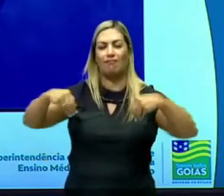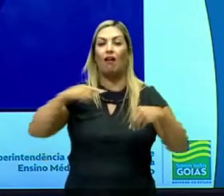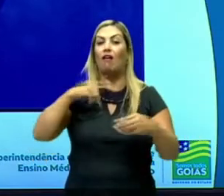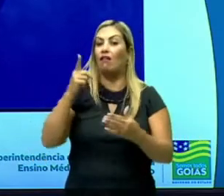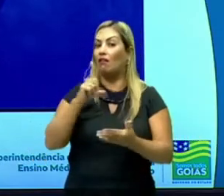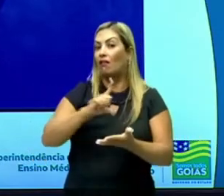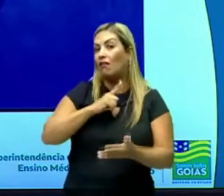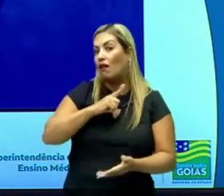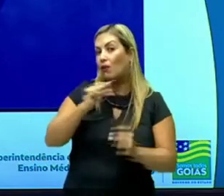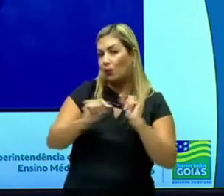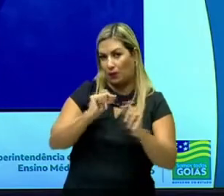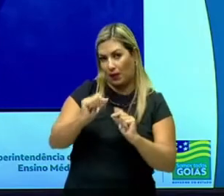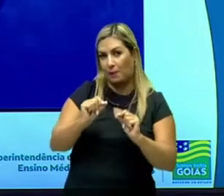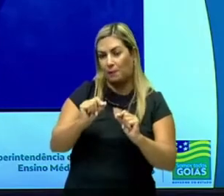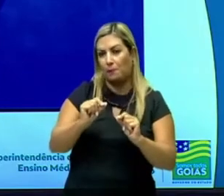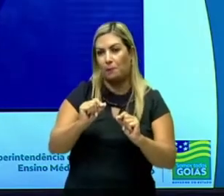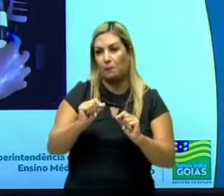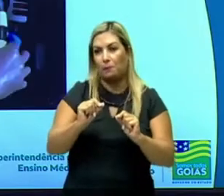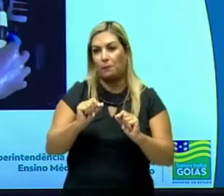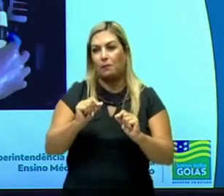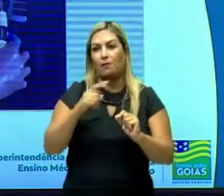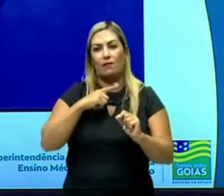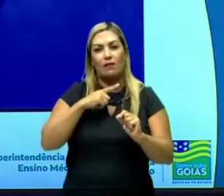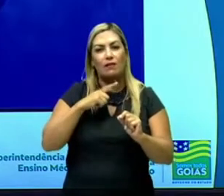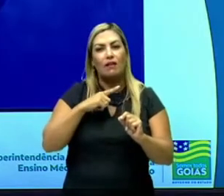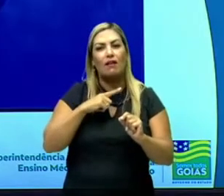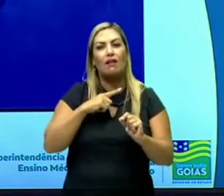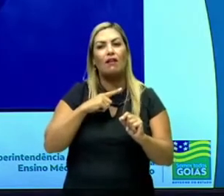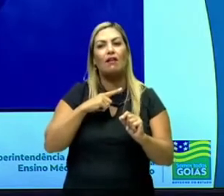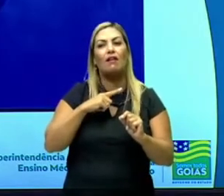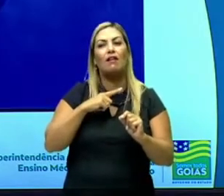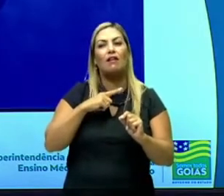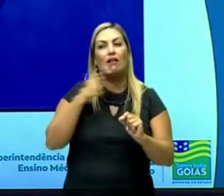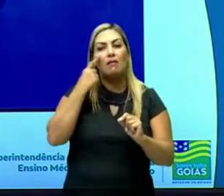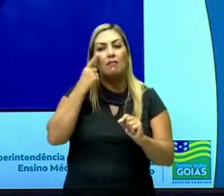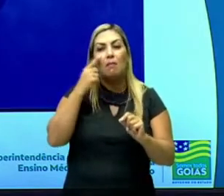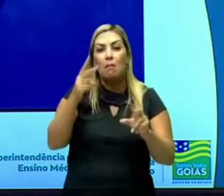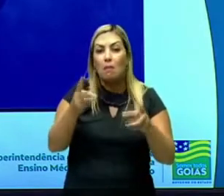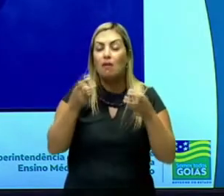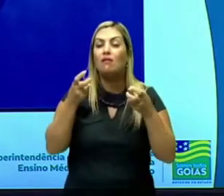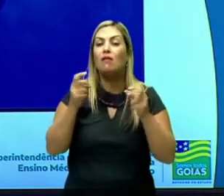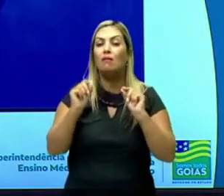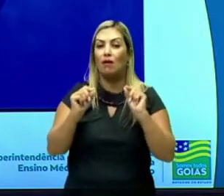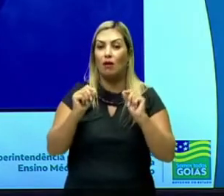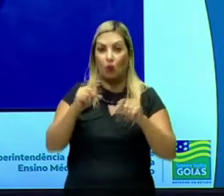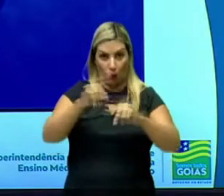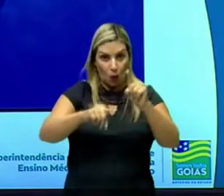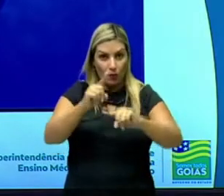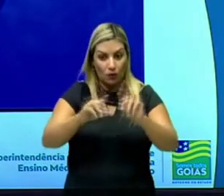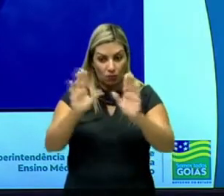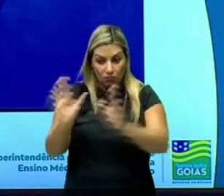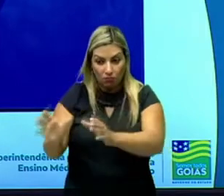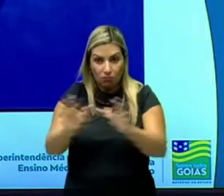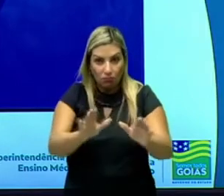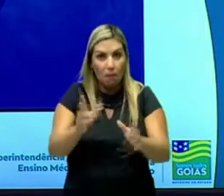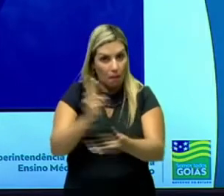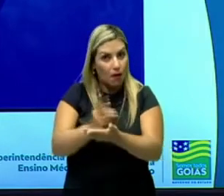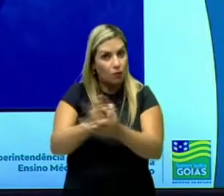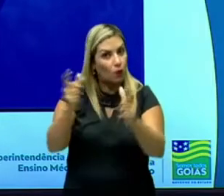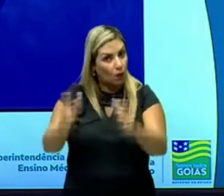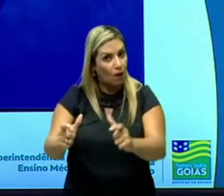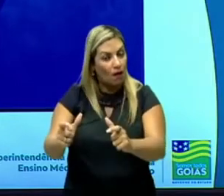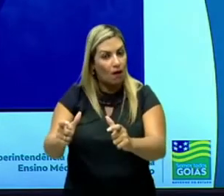tem? Nesse caso, você vai ter que os objetos ficam parados devido a ter uma